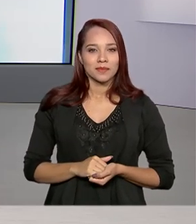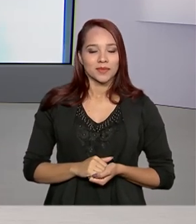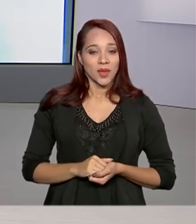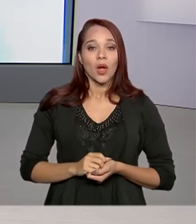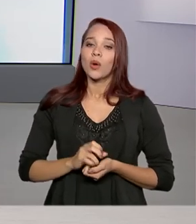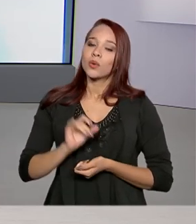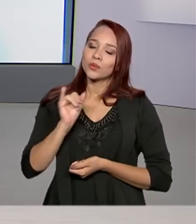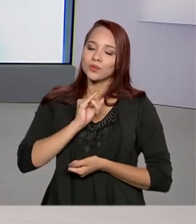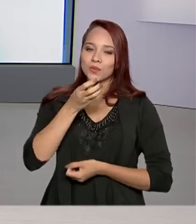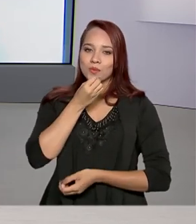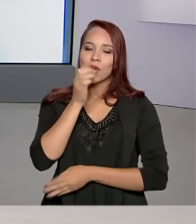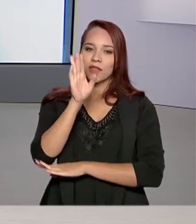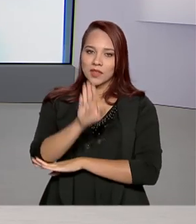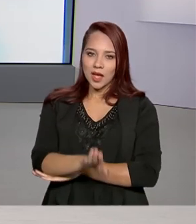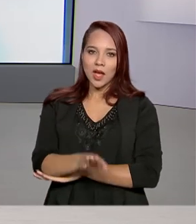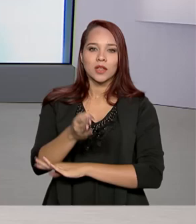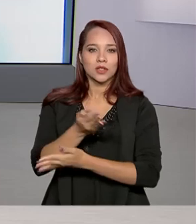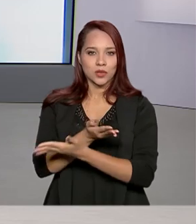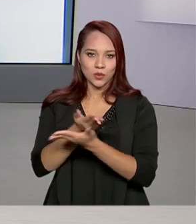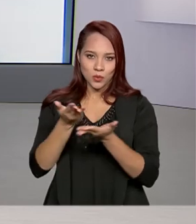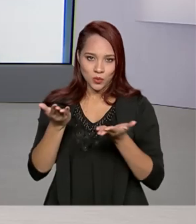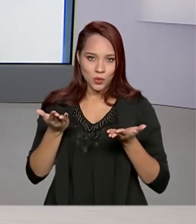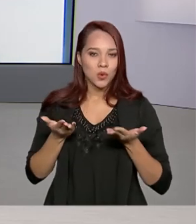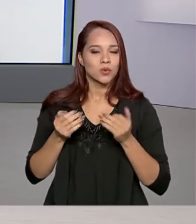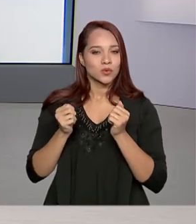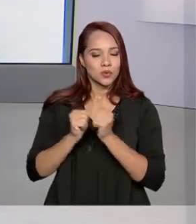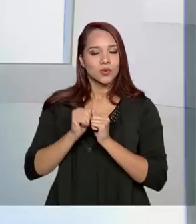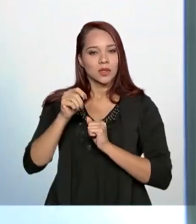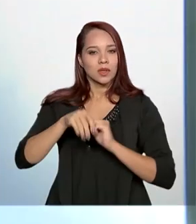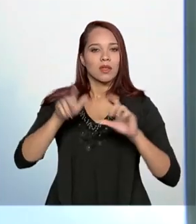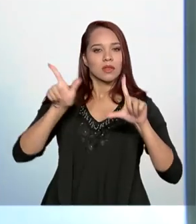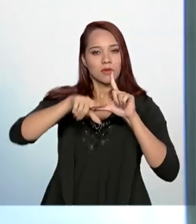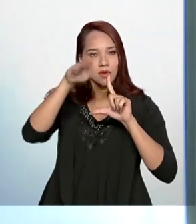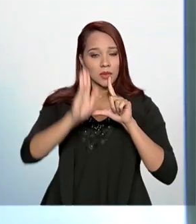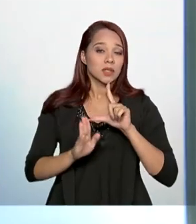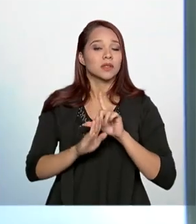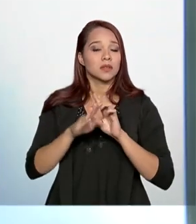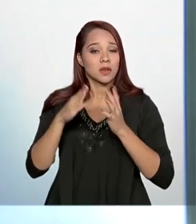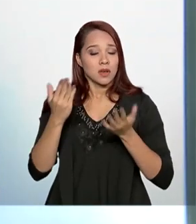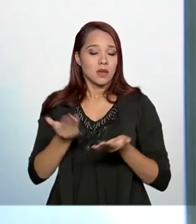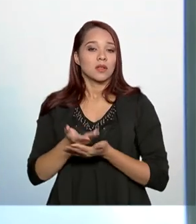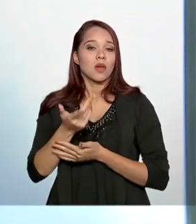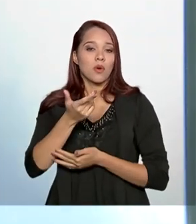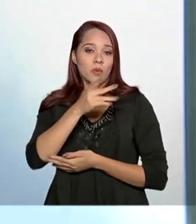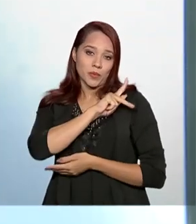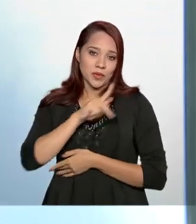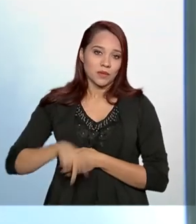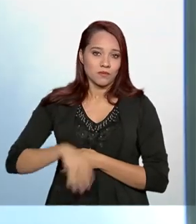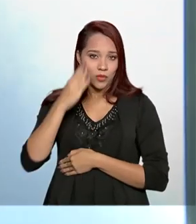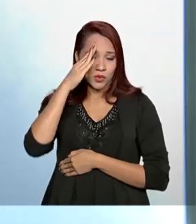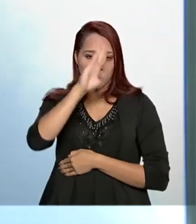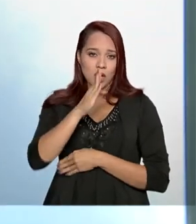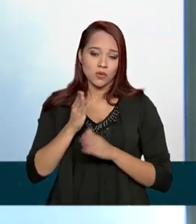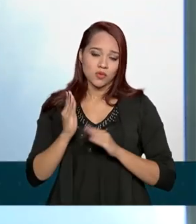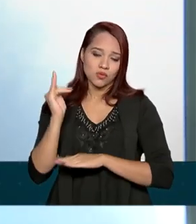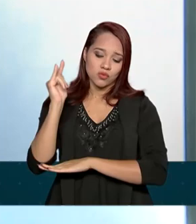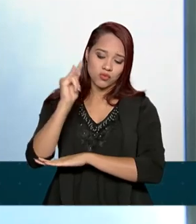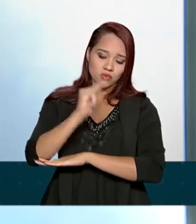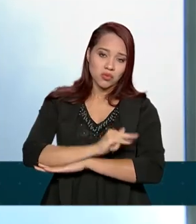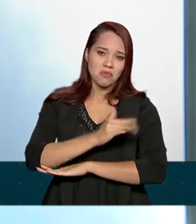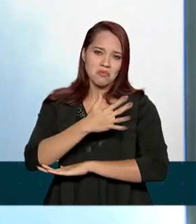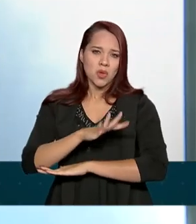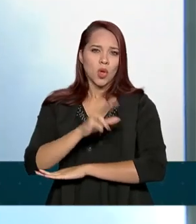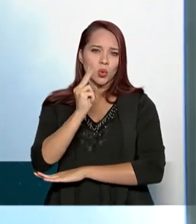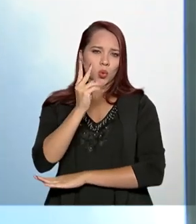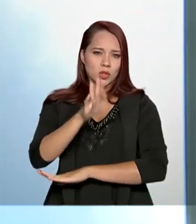Olá, Roberto, boa tarde. Boa tarde a quem nos acompanha aqui na TV Brasil. Pois é, o presidente Jair Bolsonaro chegou ao aeroporto de Confins por volta das duas